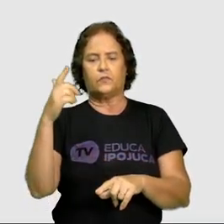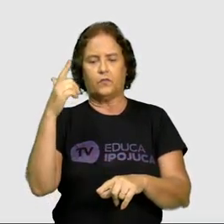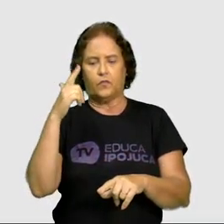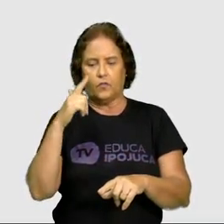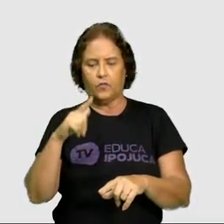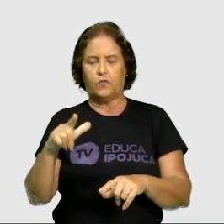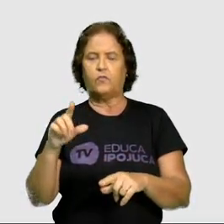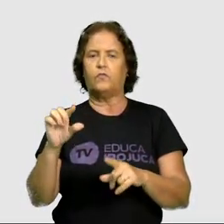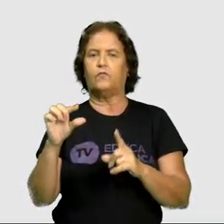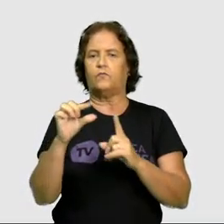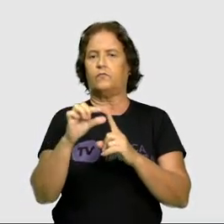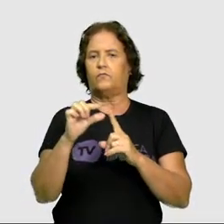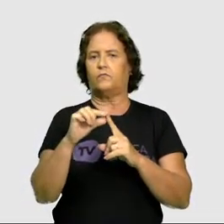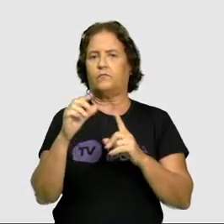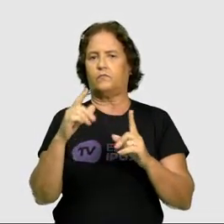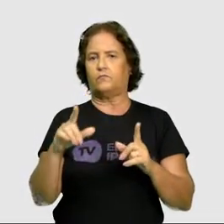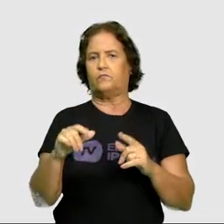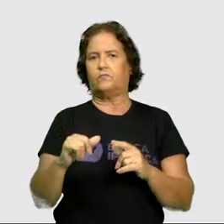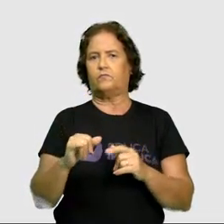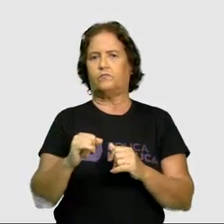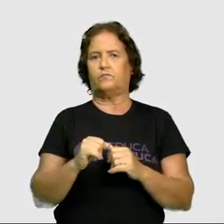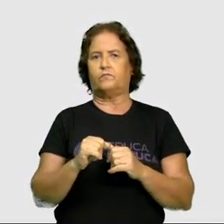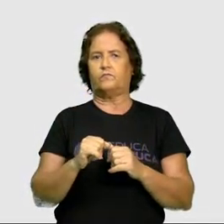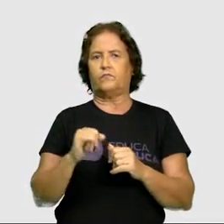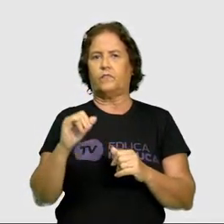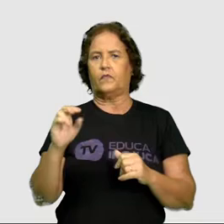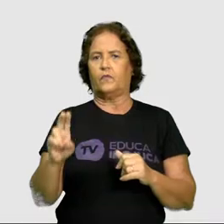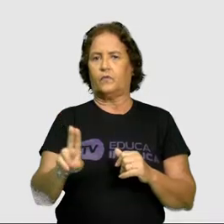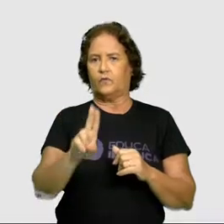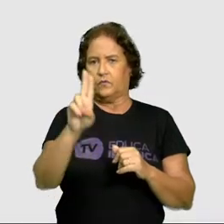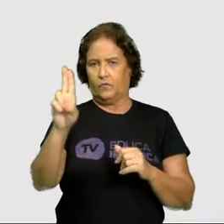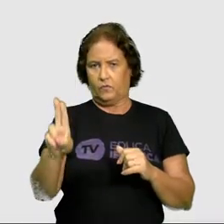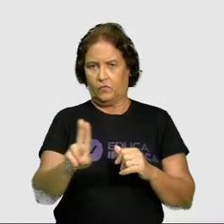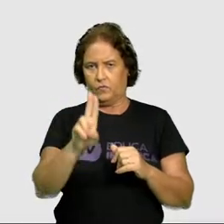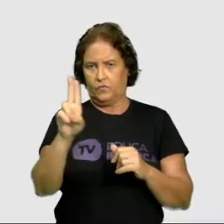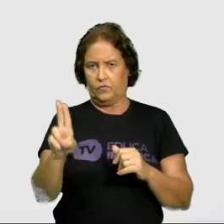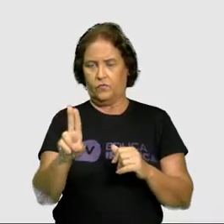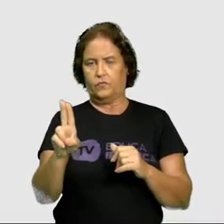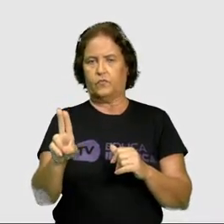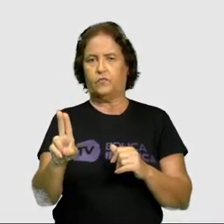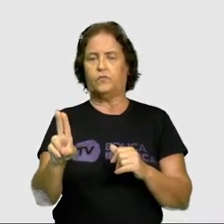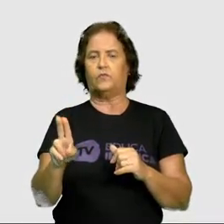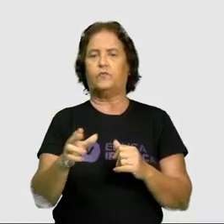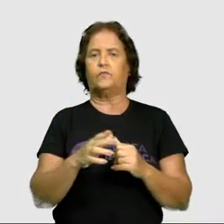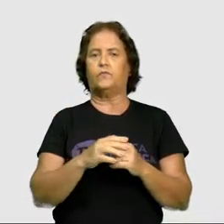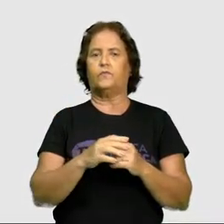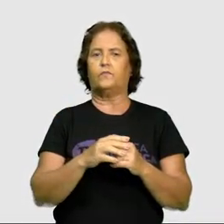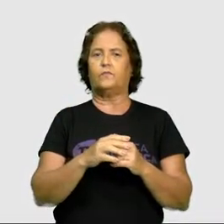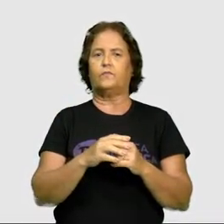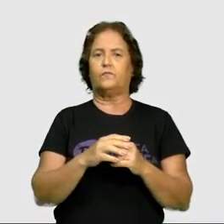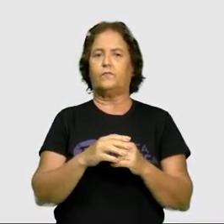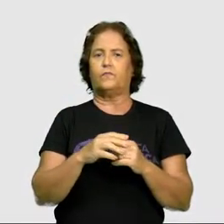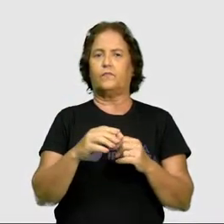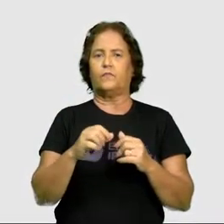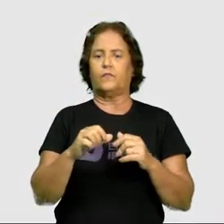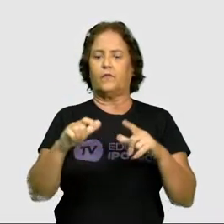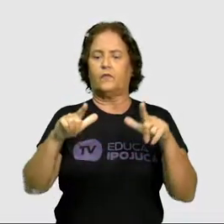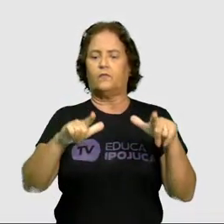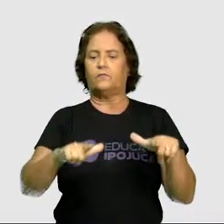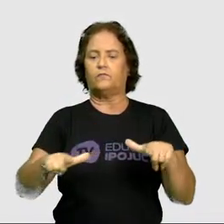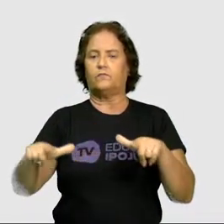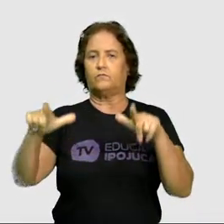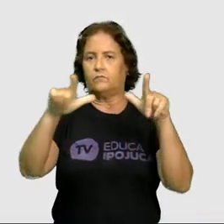com as palavras-chave, que são usos, que é a utilidade, a gente usar, os espaços